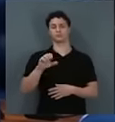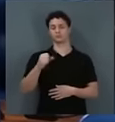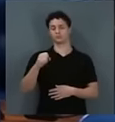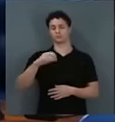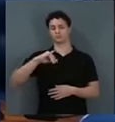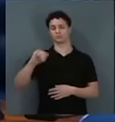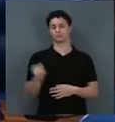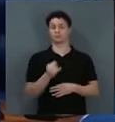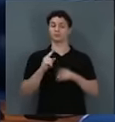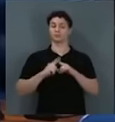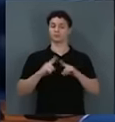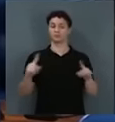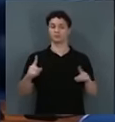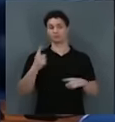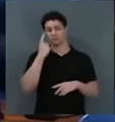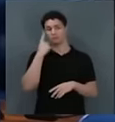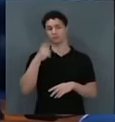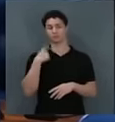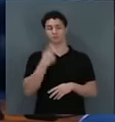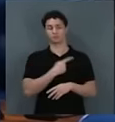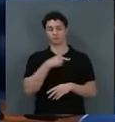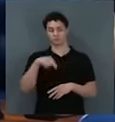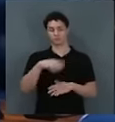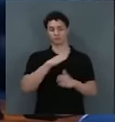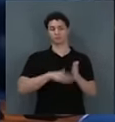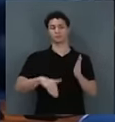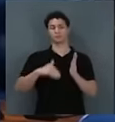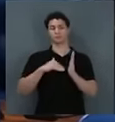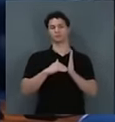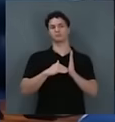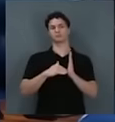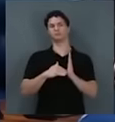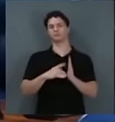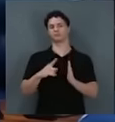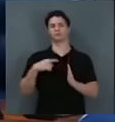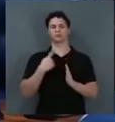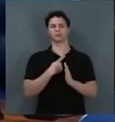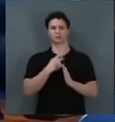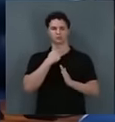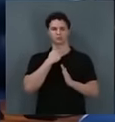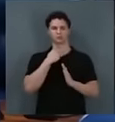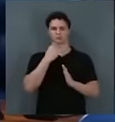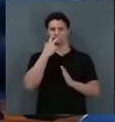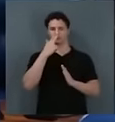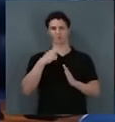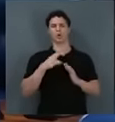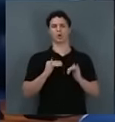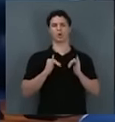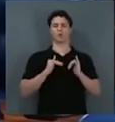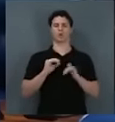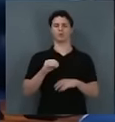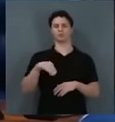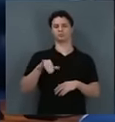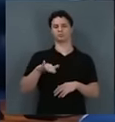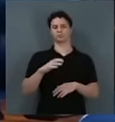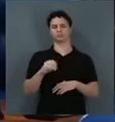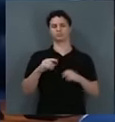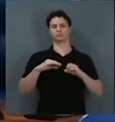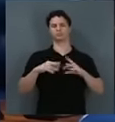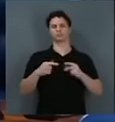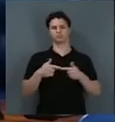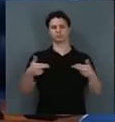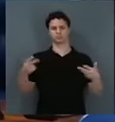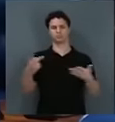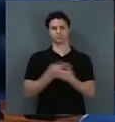Agora, nós, o Senado da República, não pode ser mais omisso a tudo isso que está